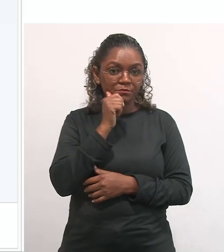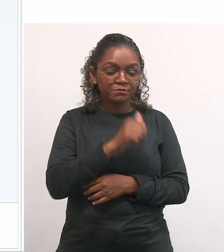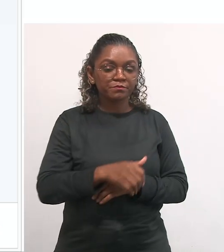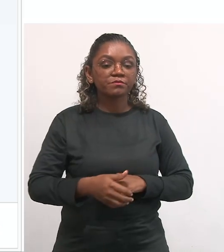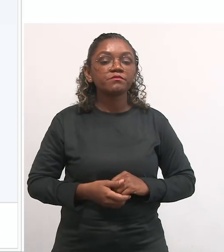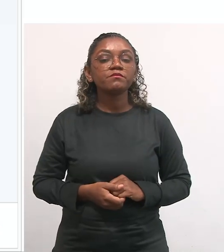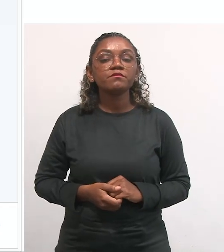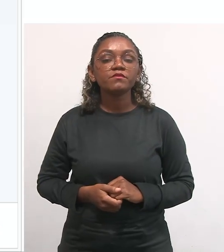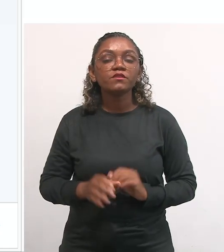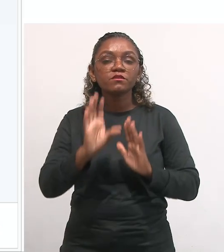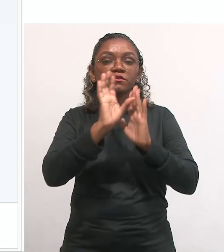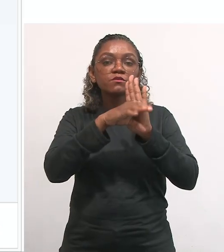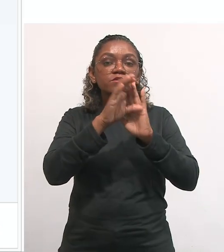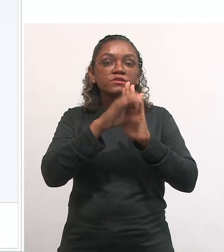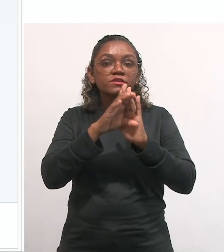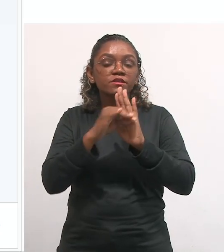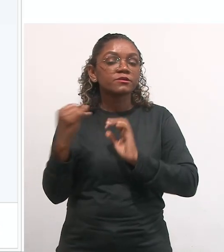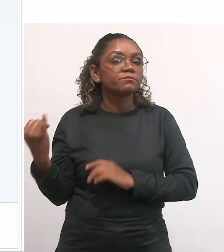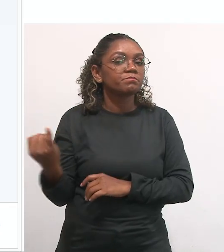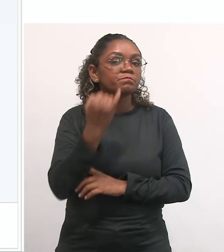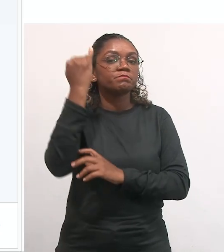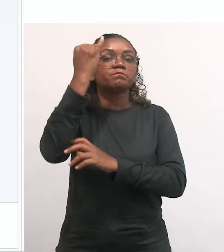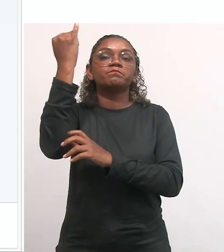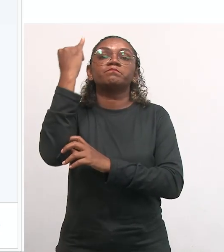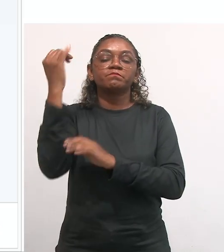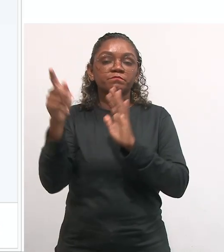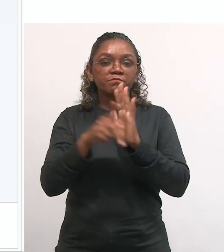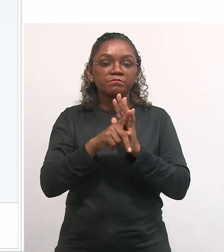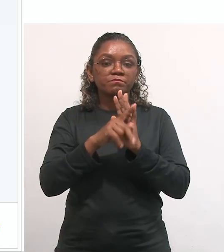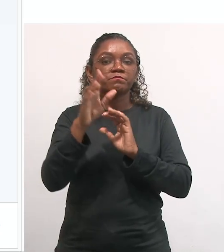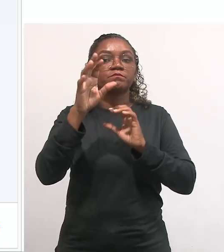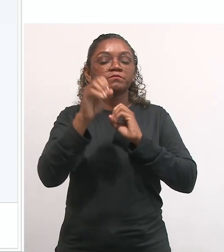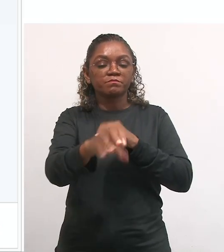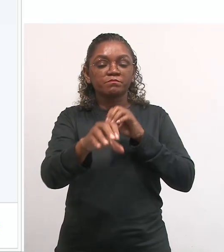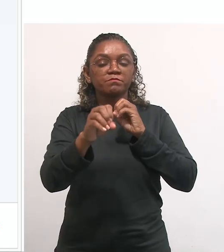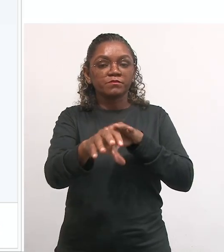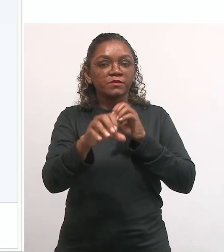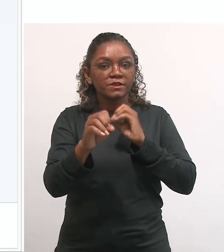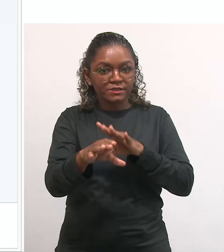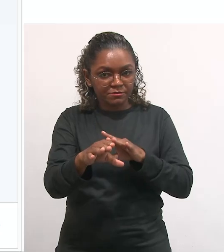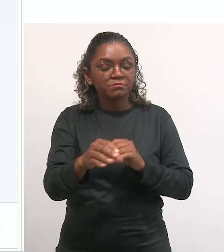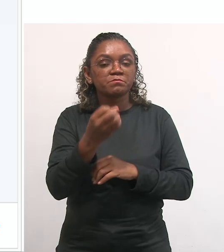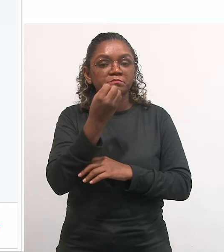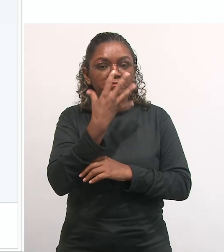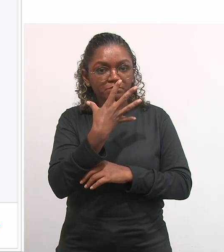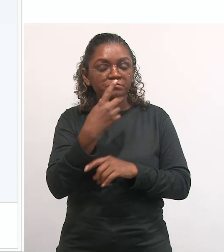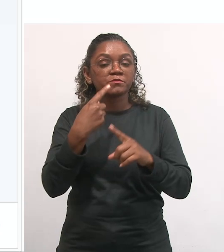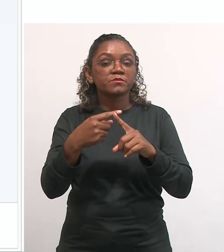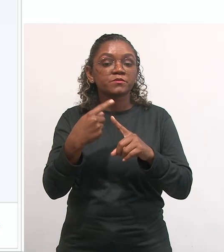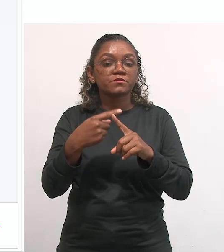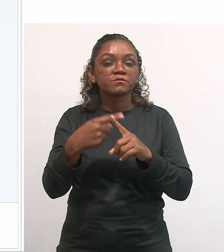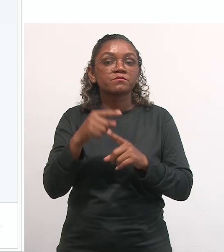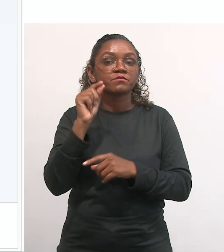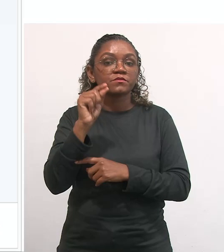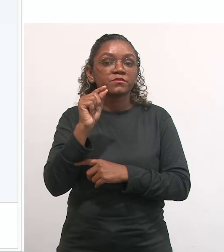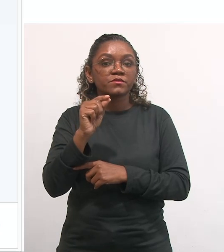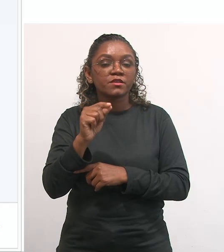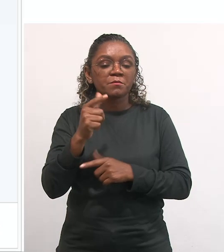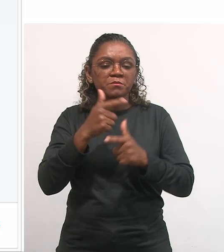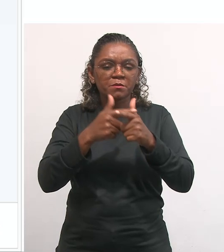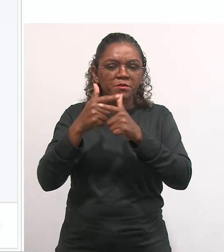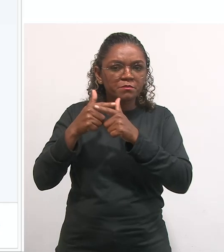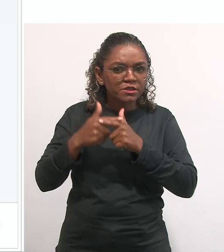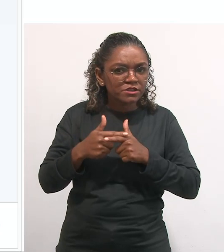trouxe, o conceito de avaliação é essencial à educação. Ele é inerente, indissociável enquanto